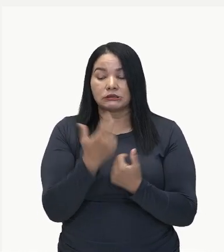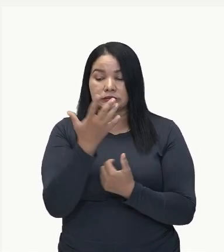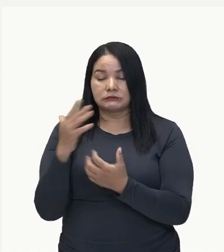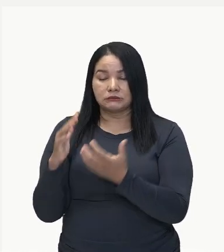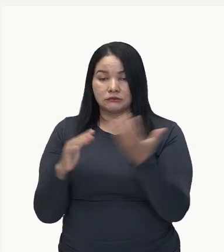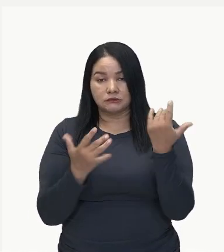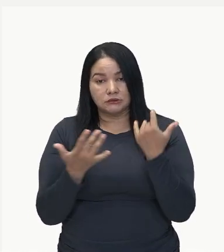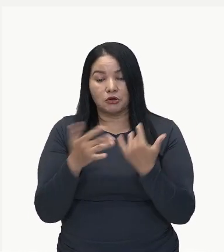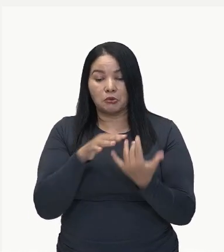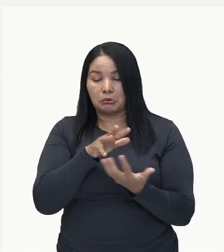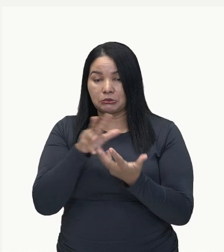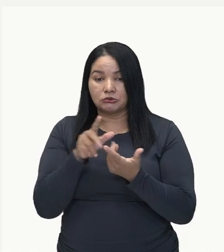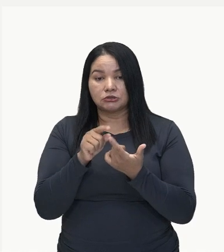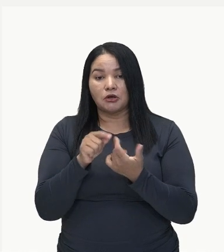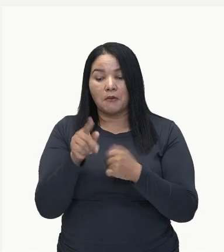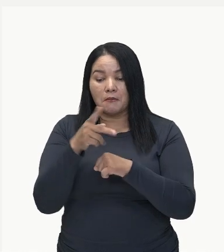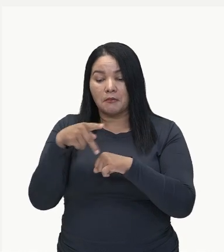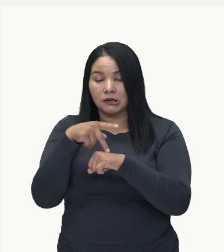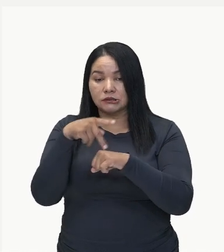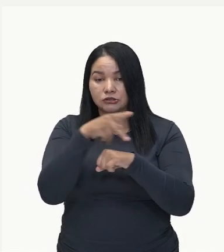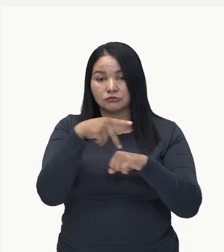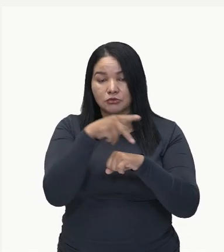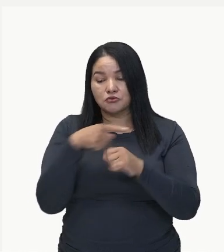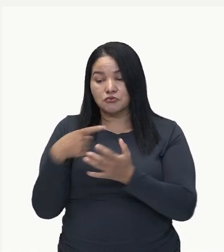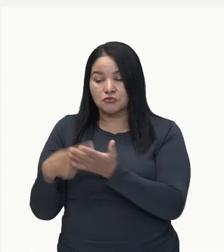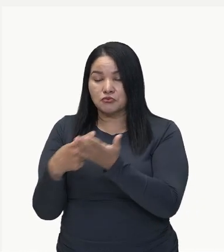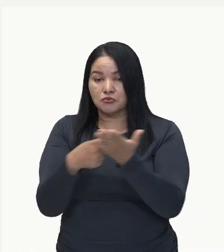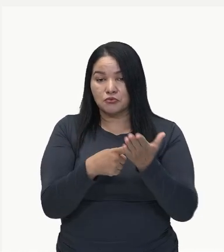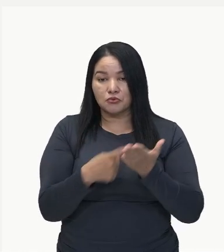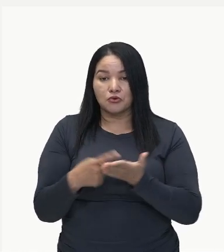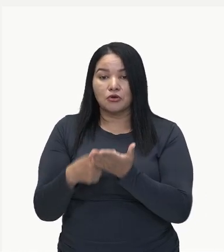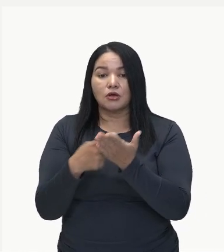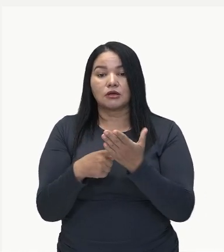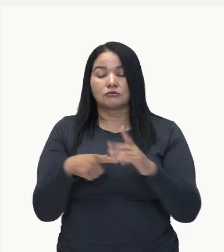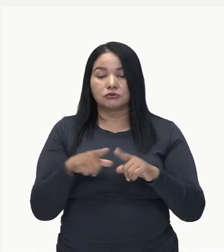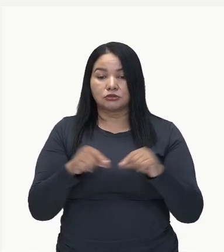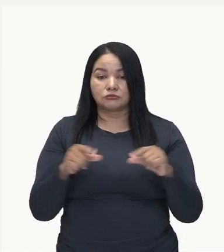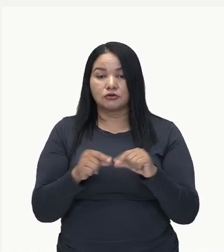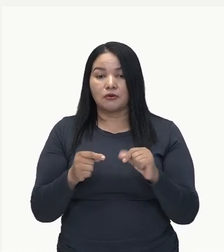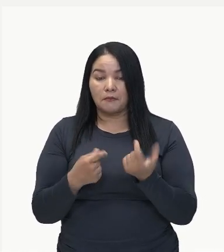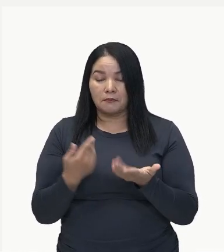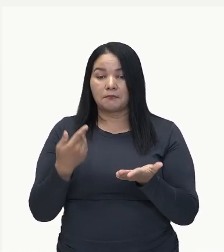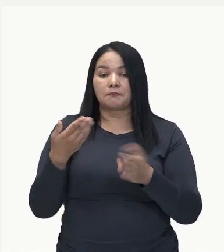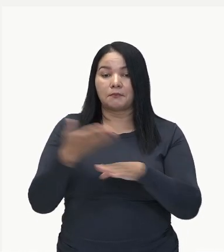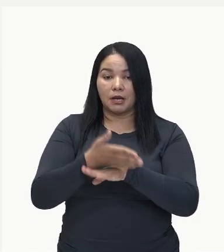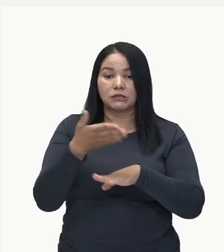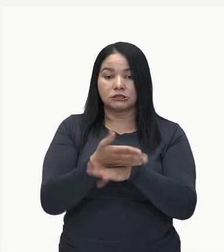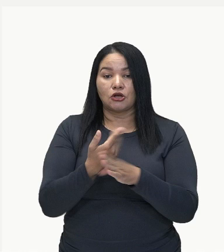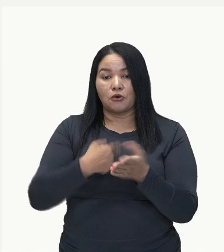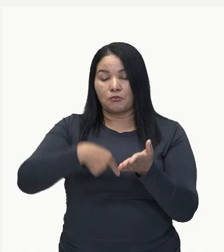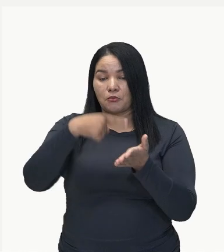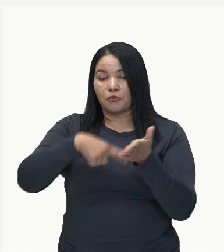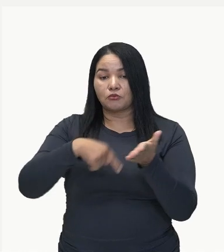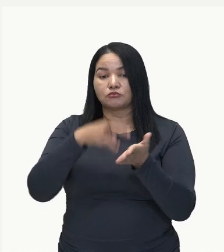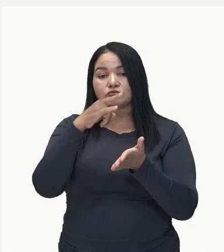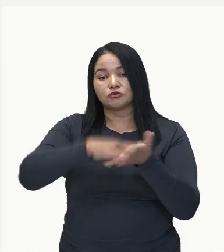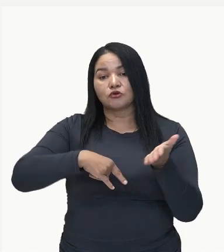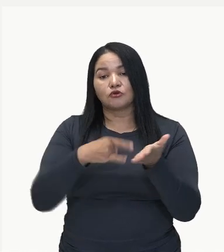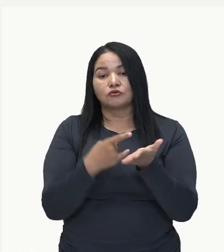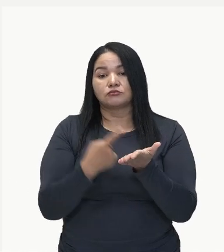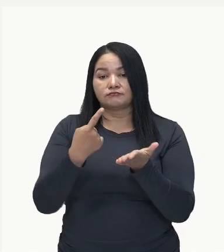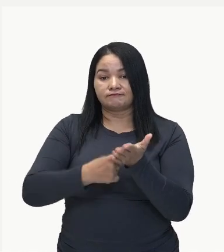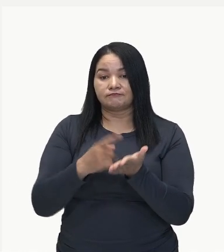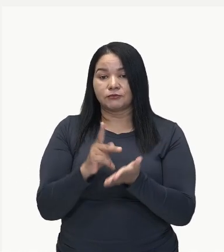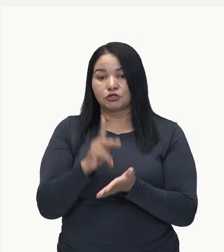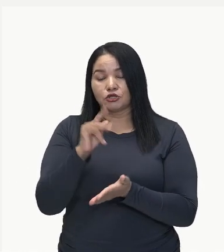mundial, os países entram em acordos e o Japão faz parte do protocolo de Kyoto e do acordo de Paris. Para